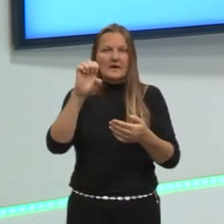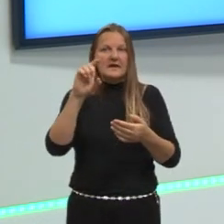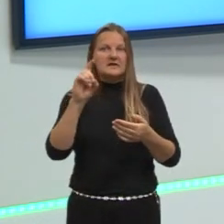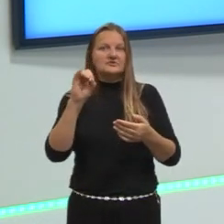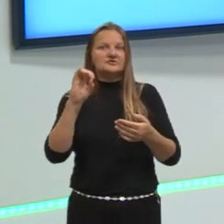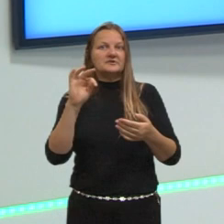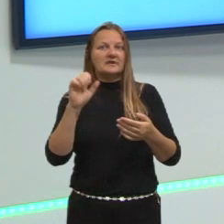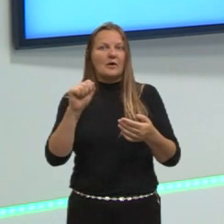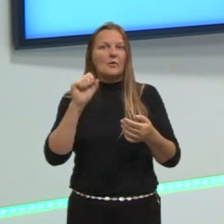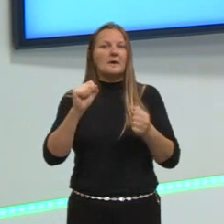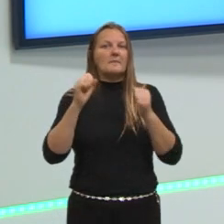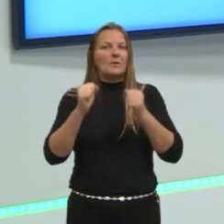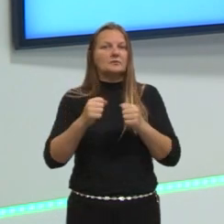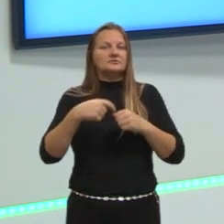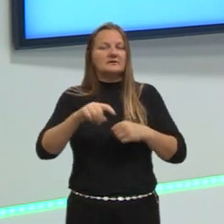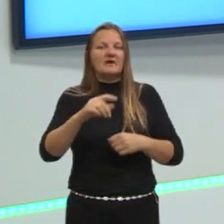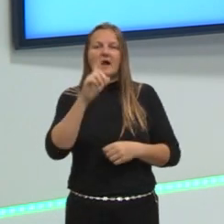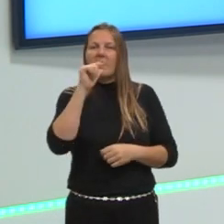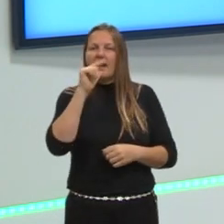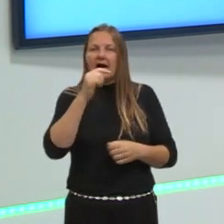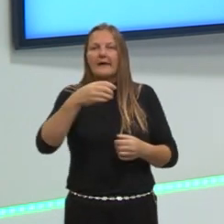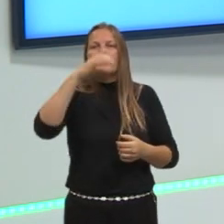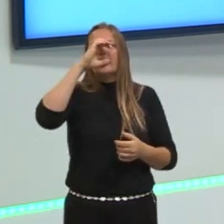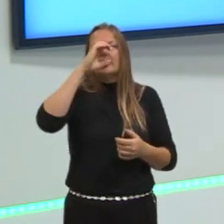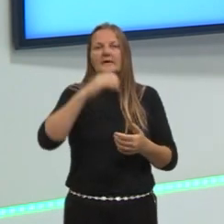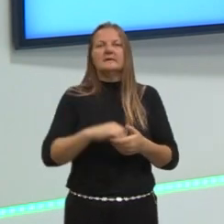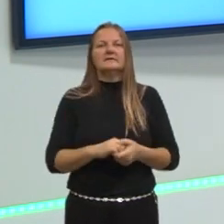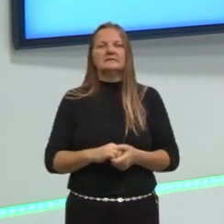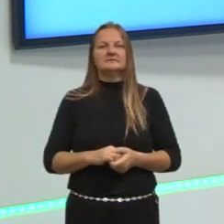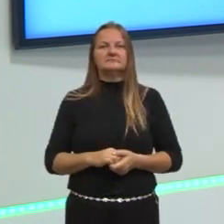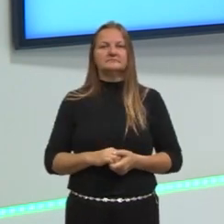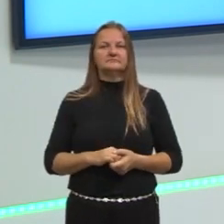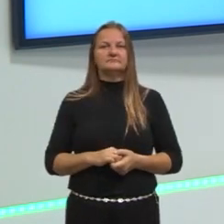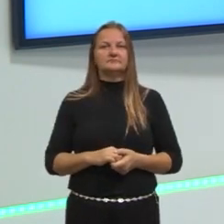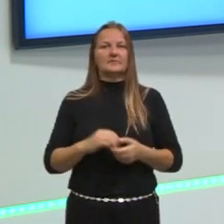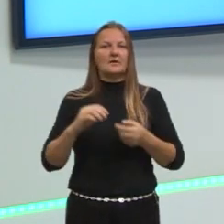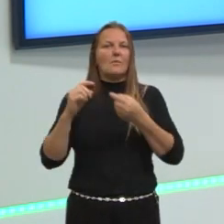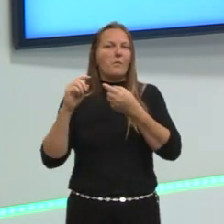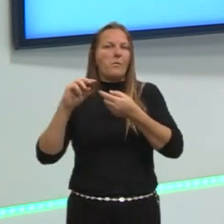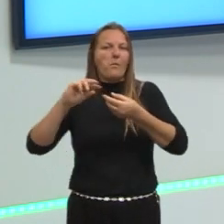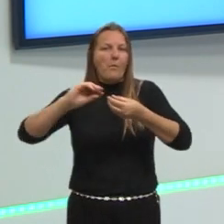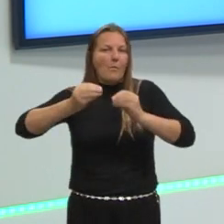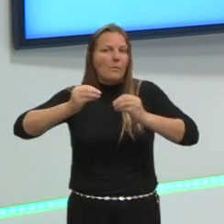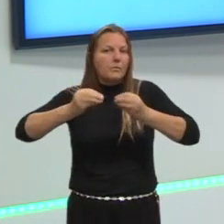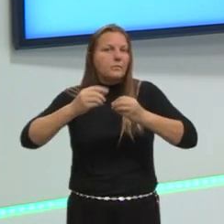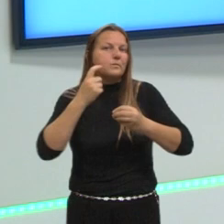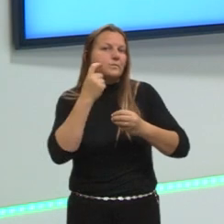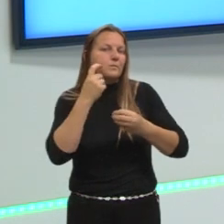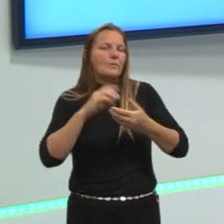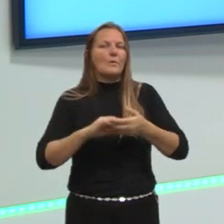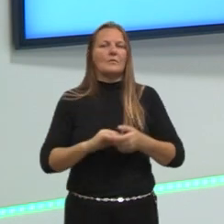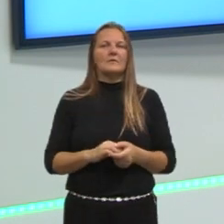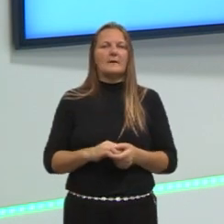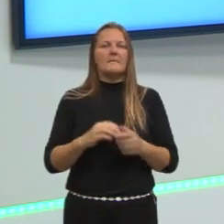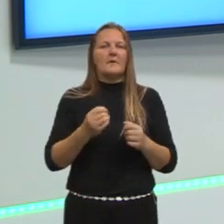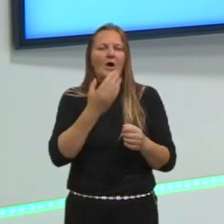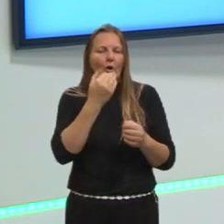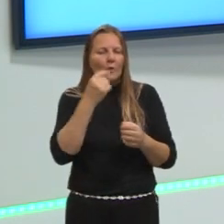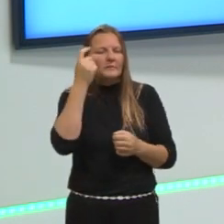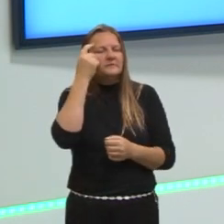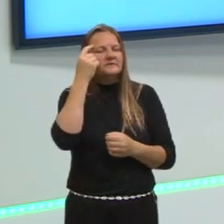levar, o que não pode levar para tomar, para beber, uma garrafinha d'água, um bombonzinho. Come alguma coisa. Pensa